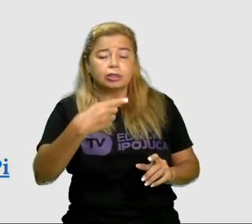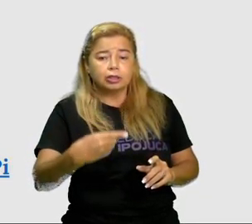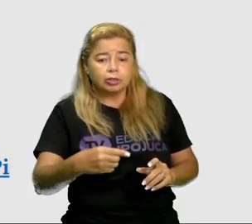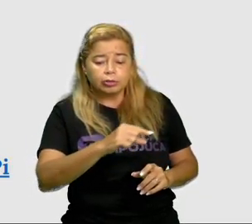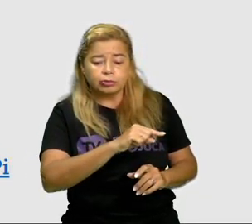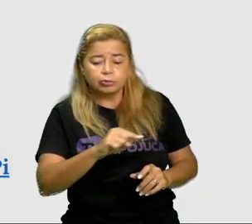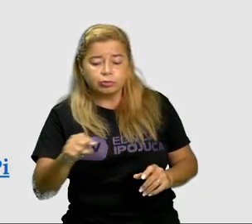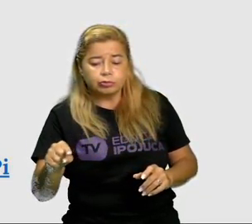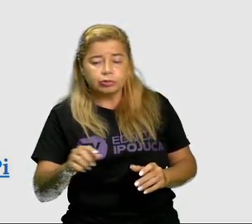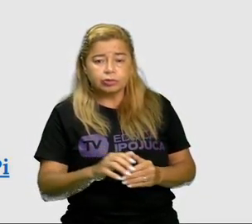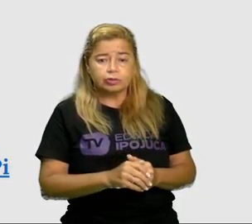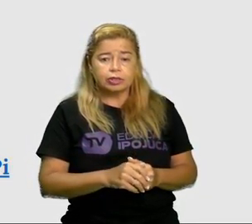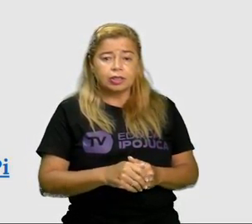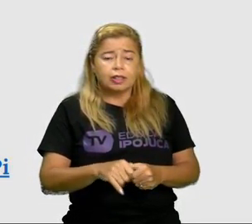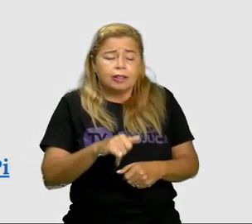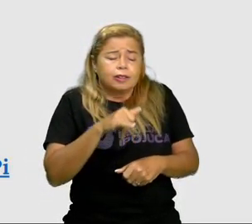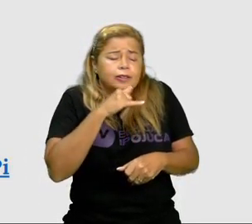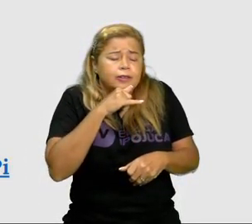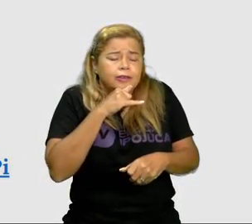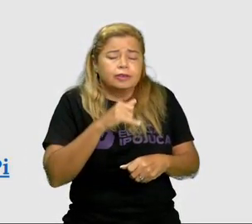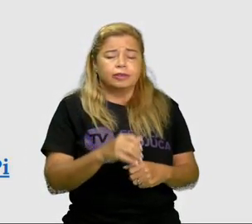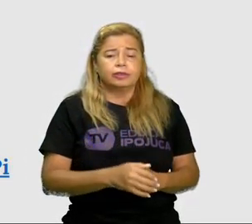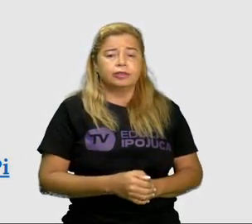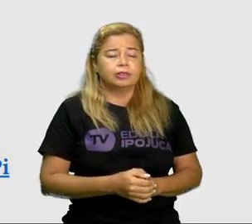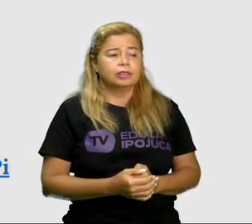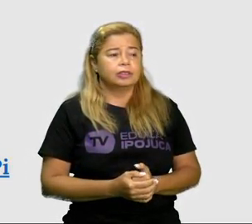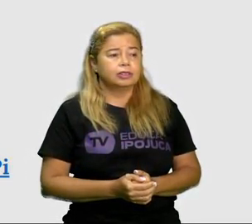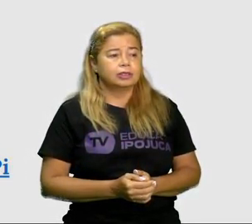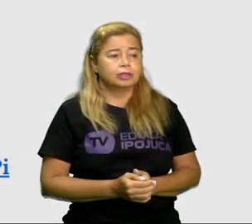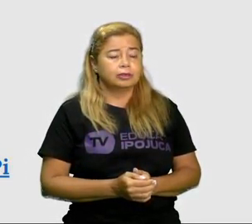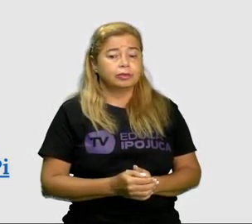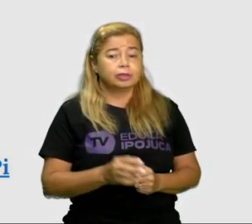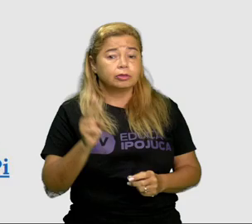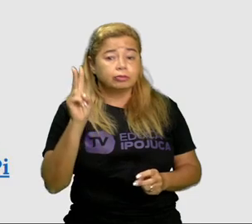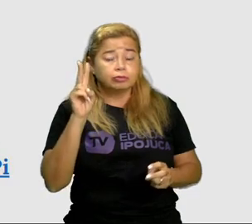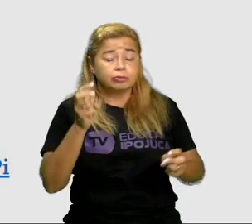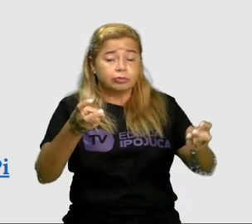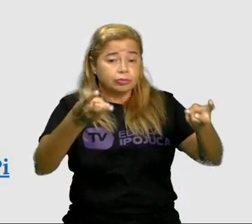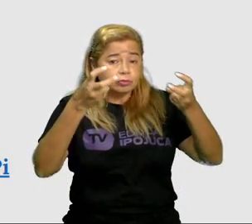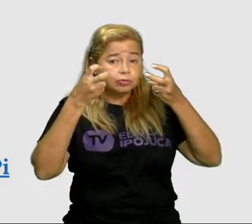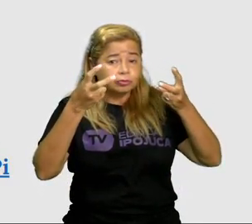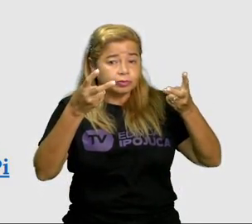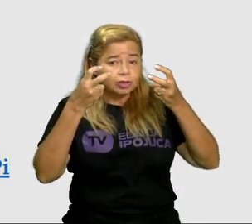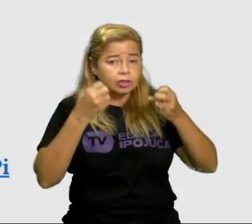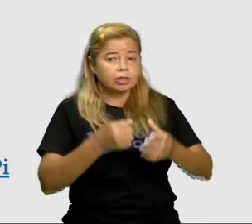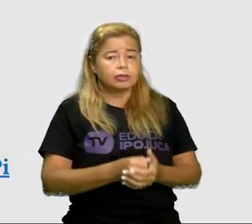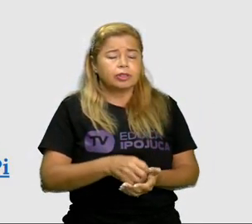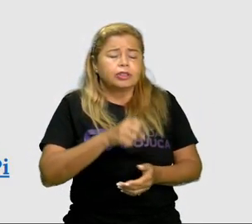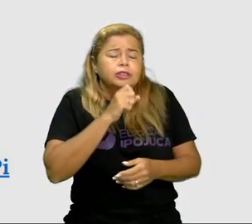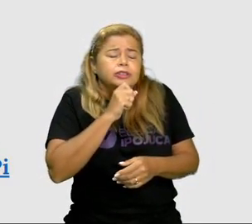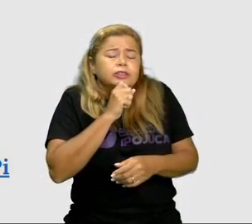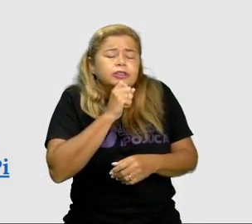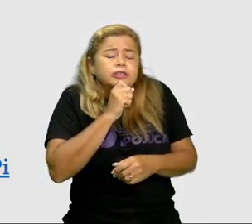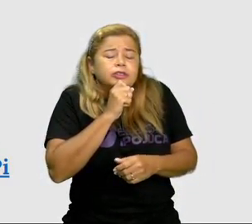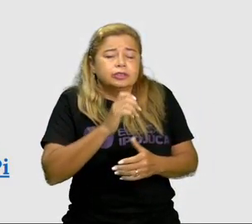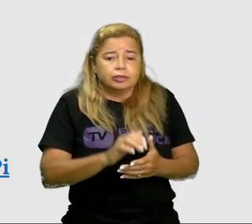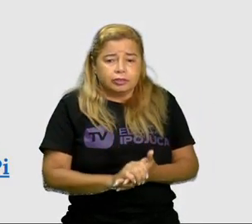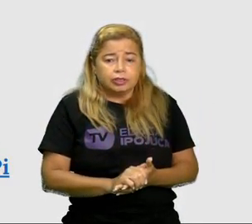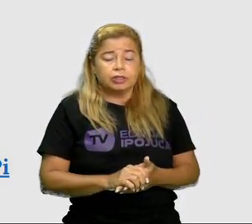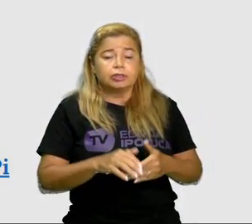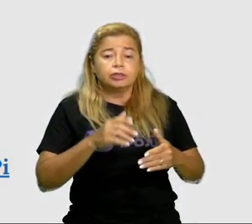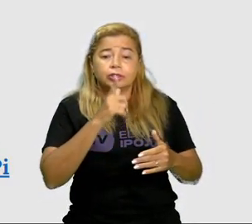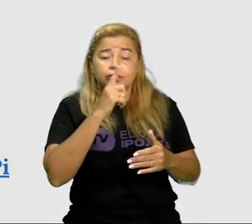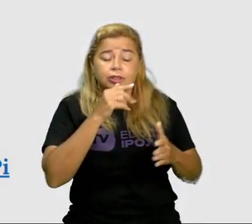é porque tem frio. Observem que frio e rio